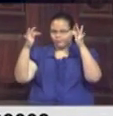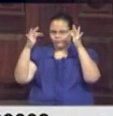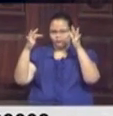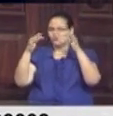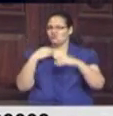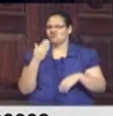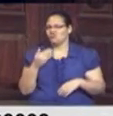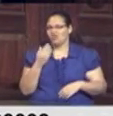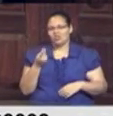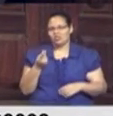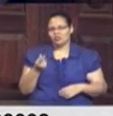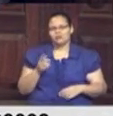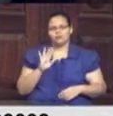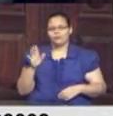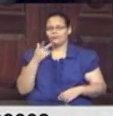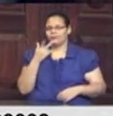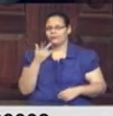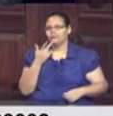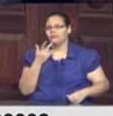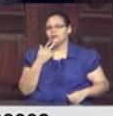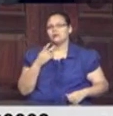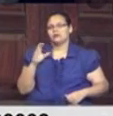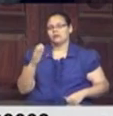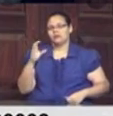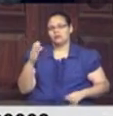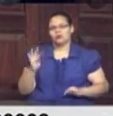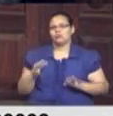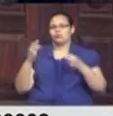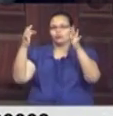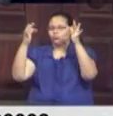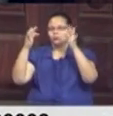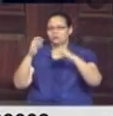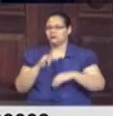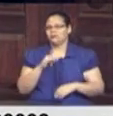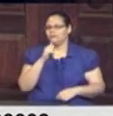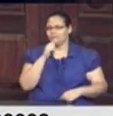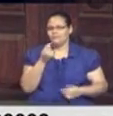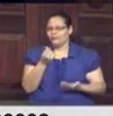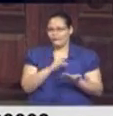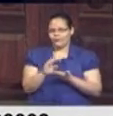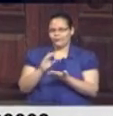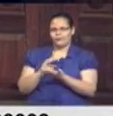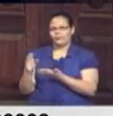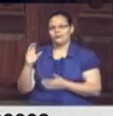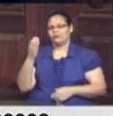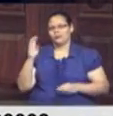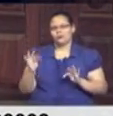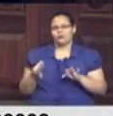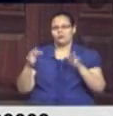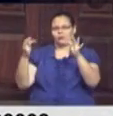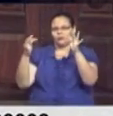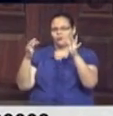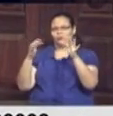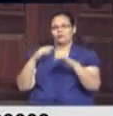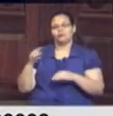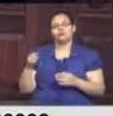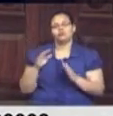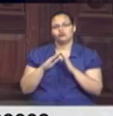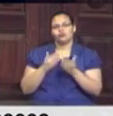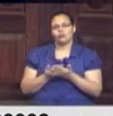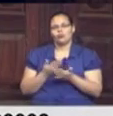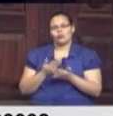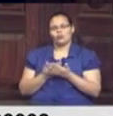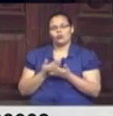Não adianta falar que a saída é ciência e tecnologia, se não se investe em ciência e tecnologia, e se fecham as nossas escolas